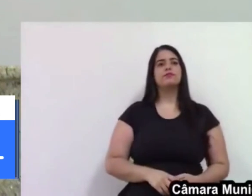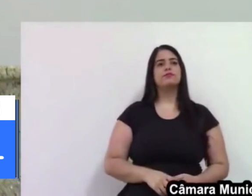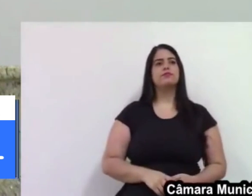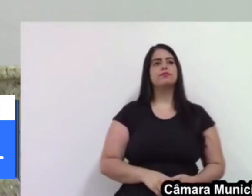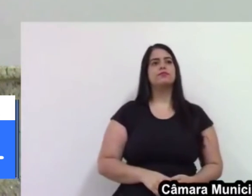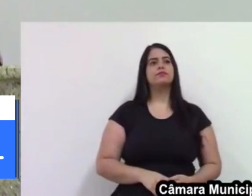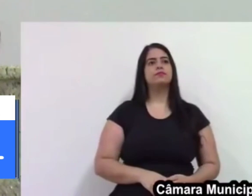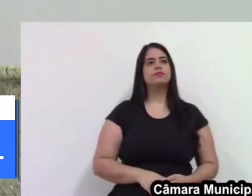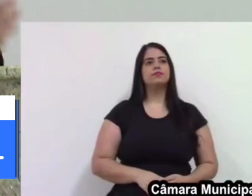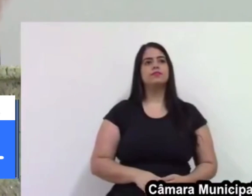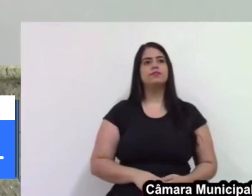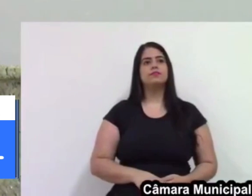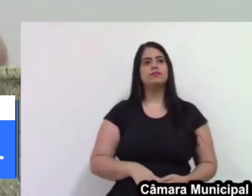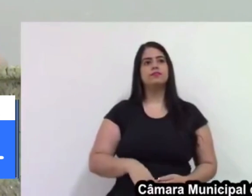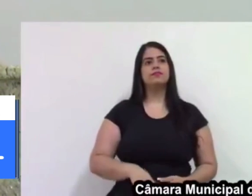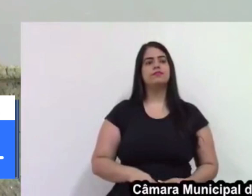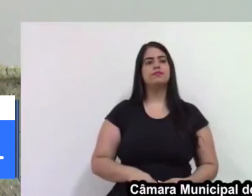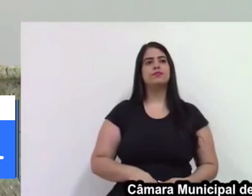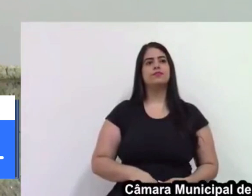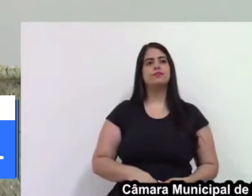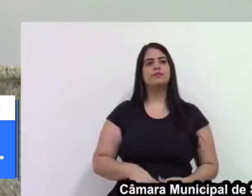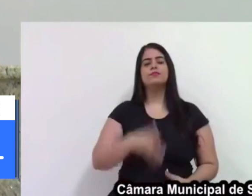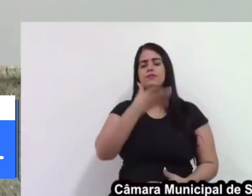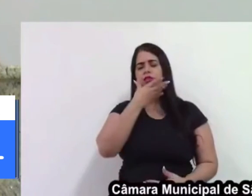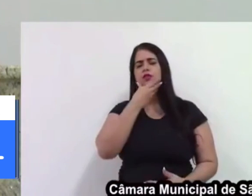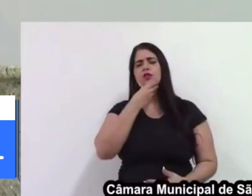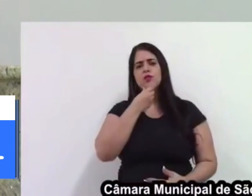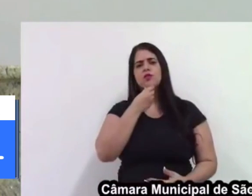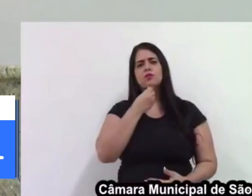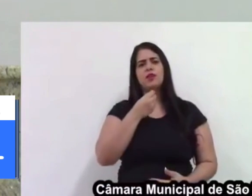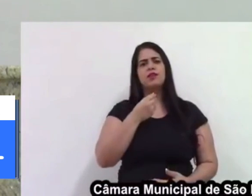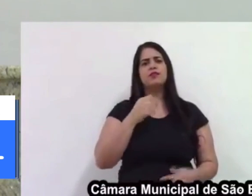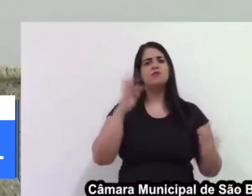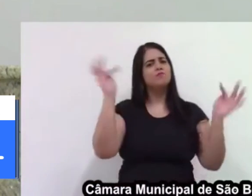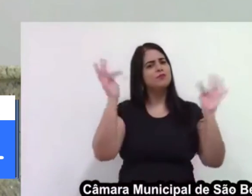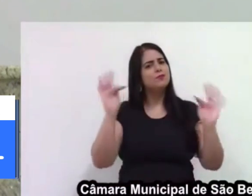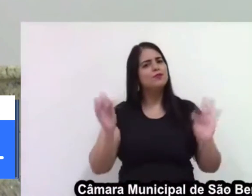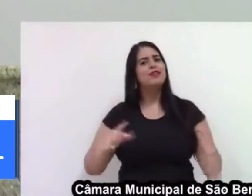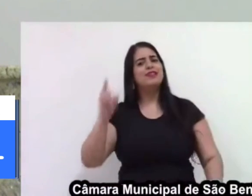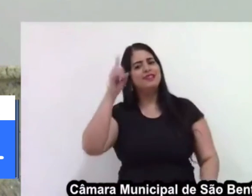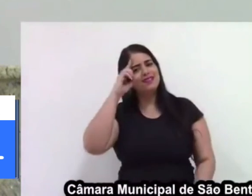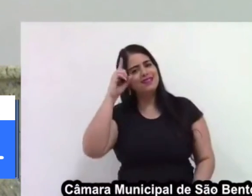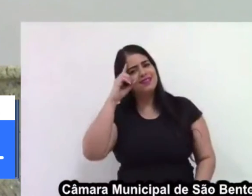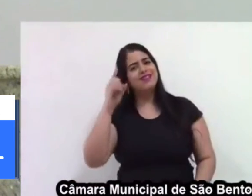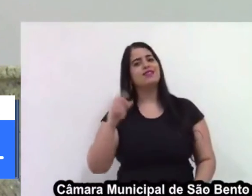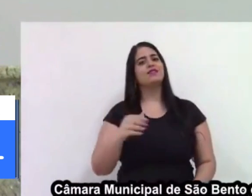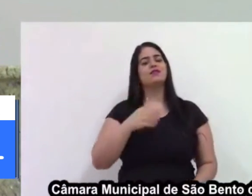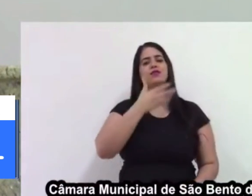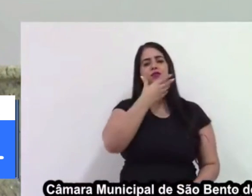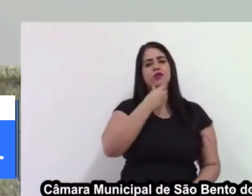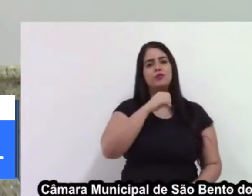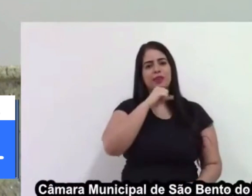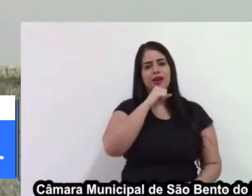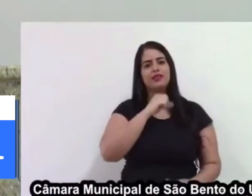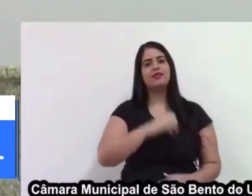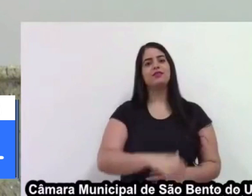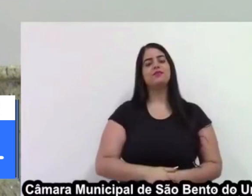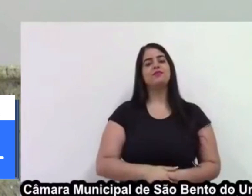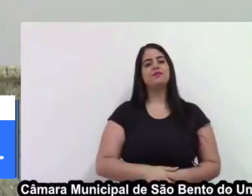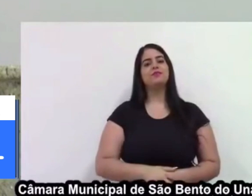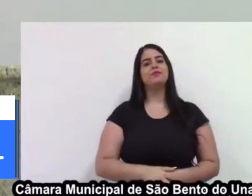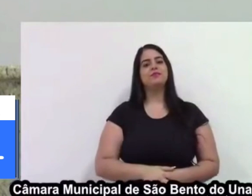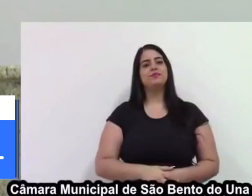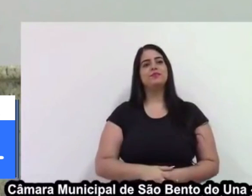agora, próximo domingo, que Deus abençoe cada um grandemente, dando muita saúde,